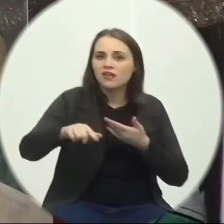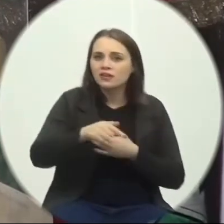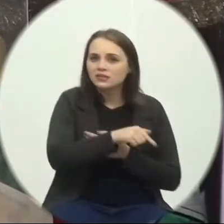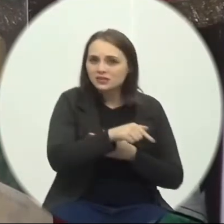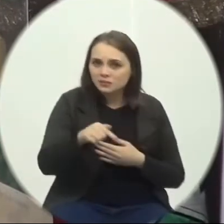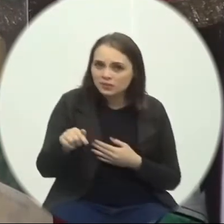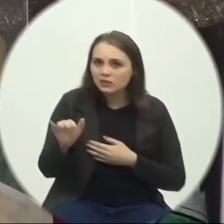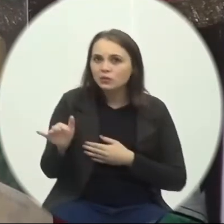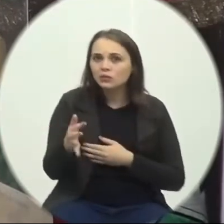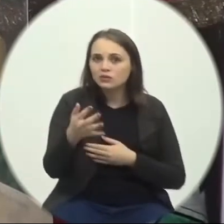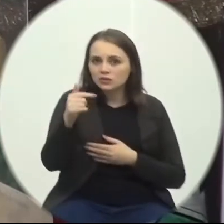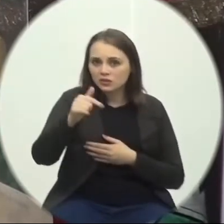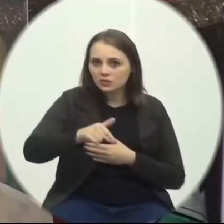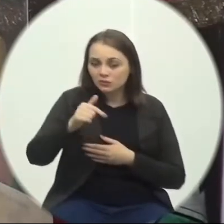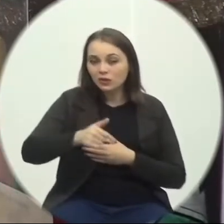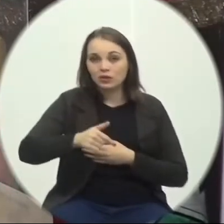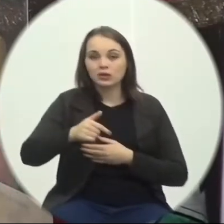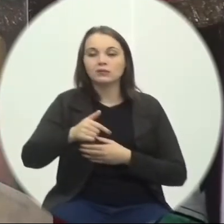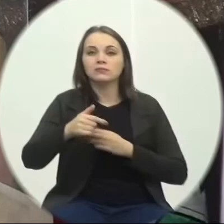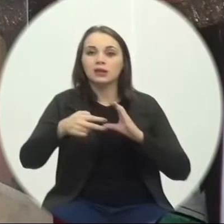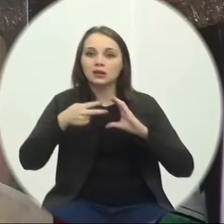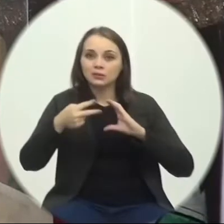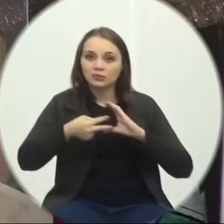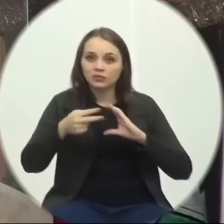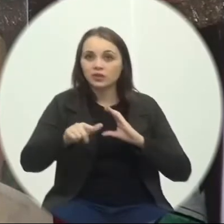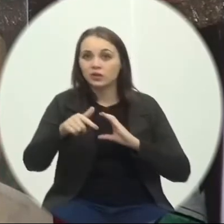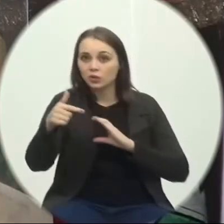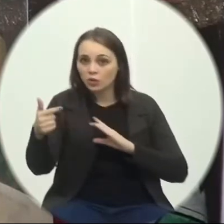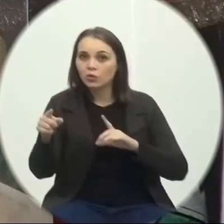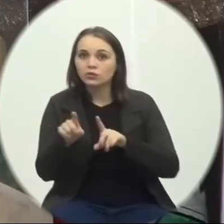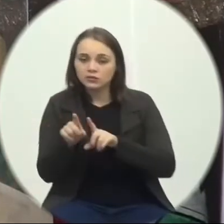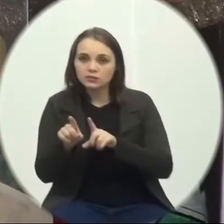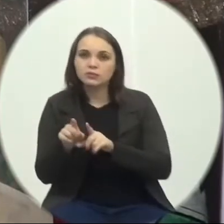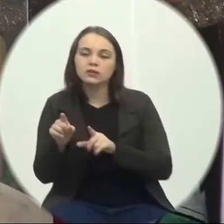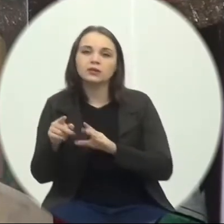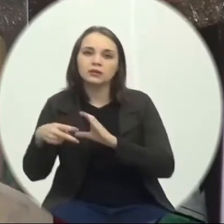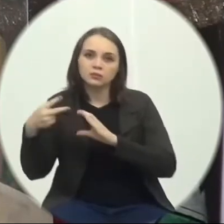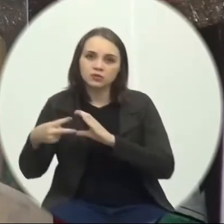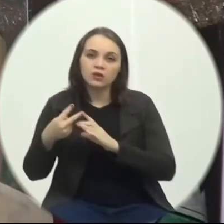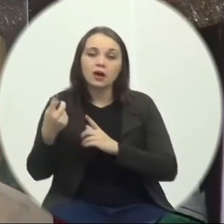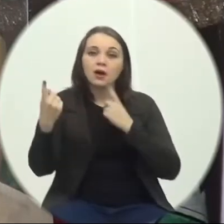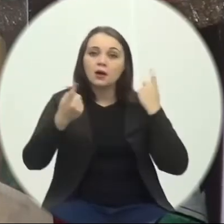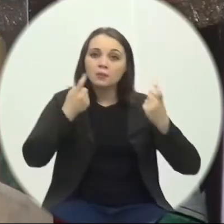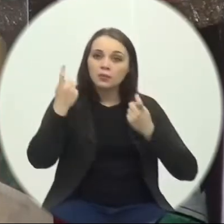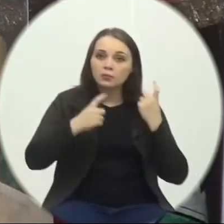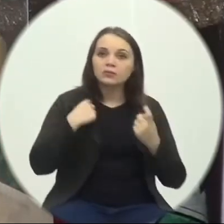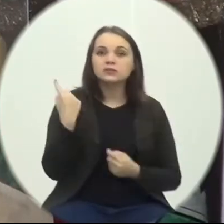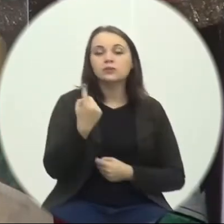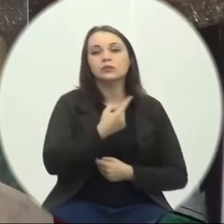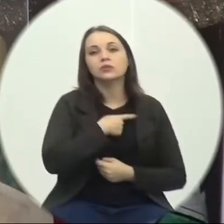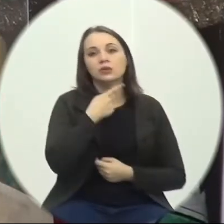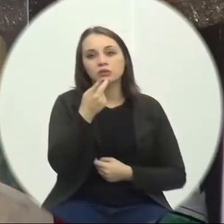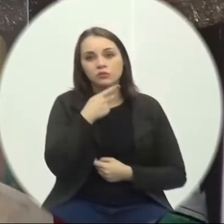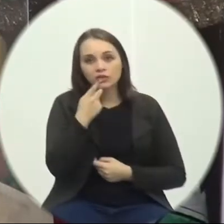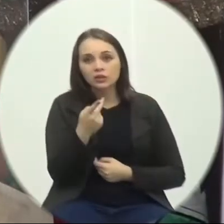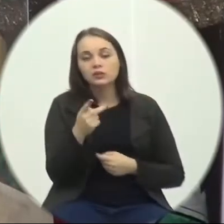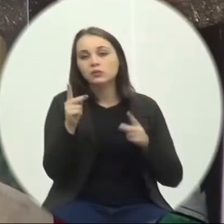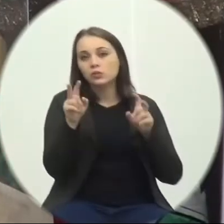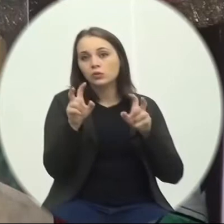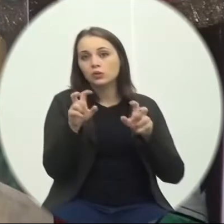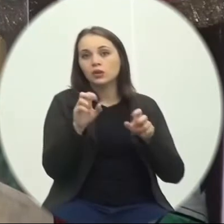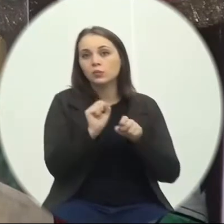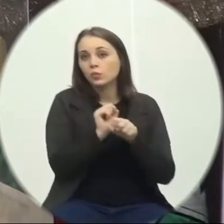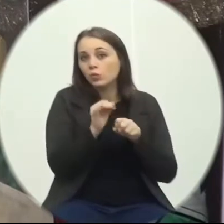nessa casa E outras tantas No Brasil A quantidade De preocupação Que a gente Vem trazido Em torno do Coronavírus Do